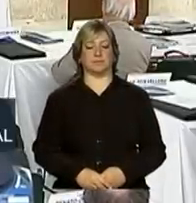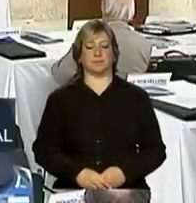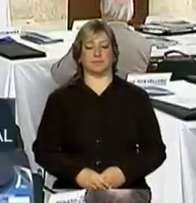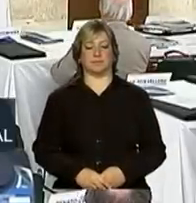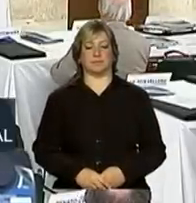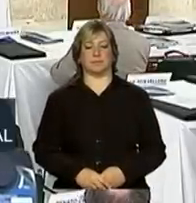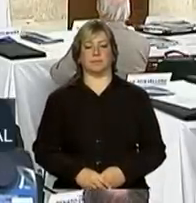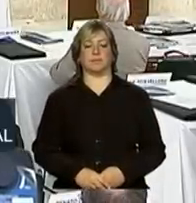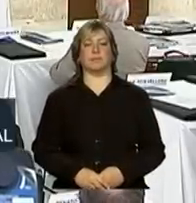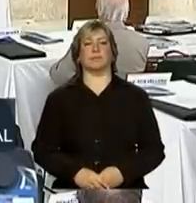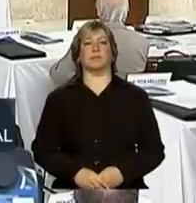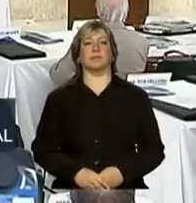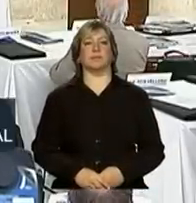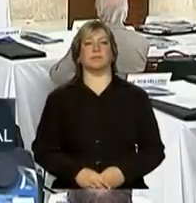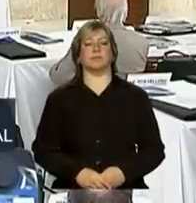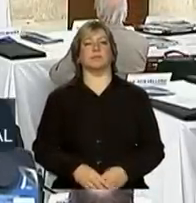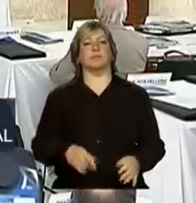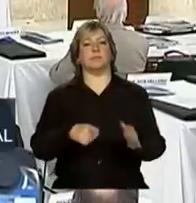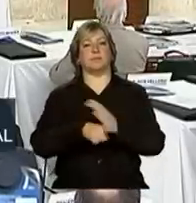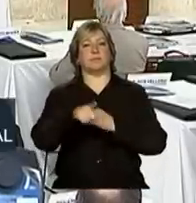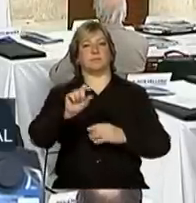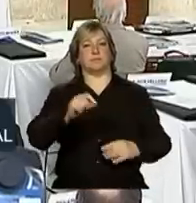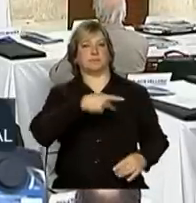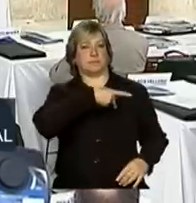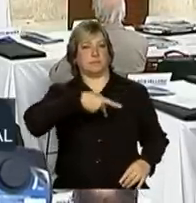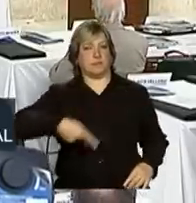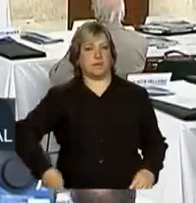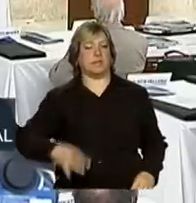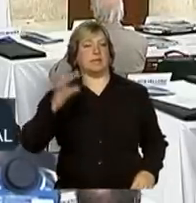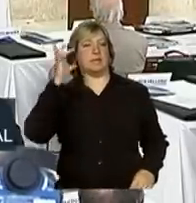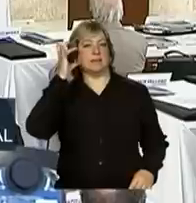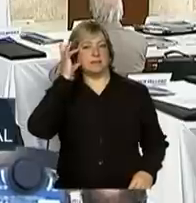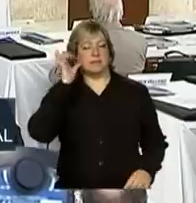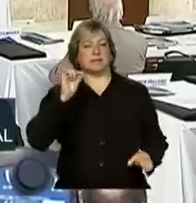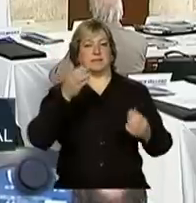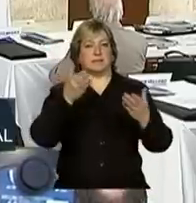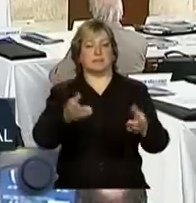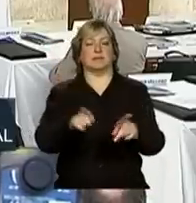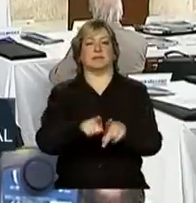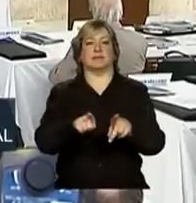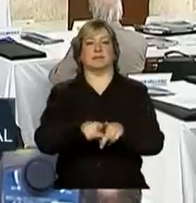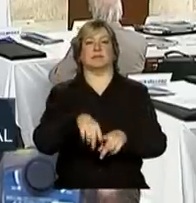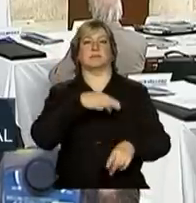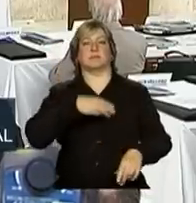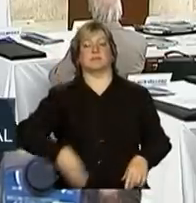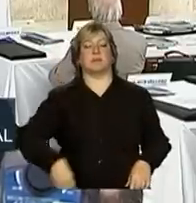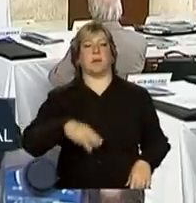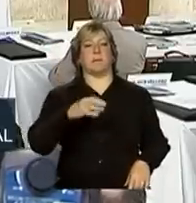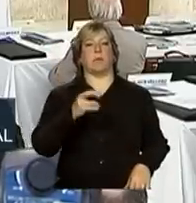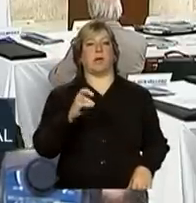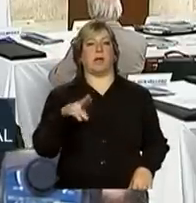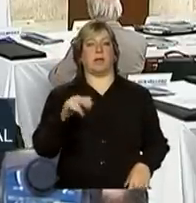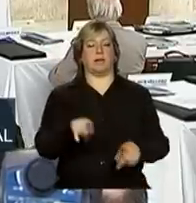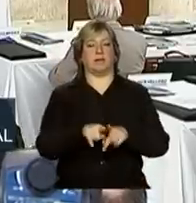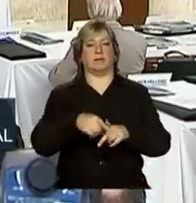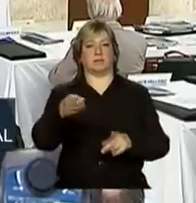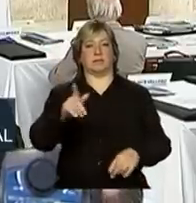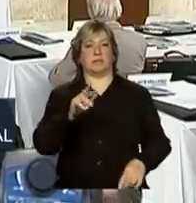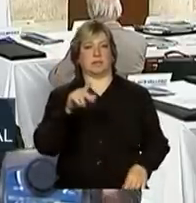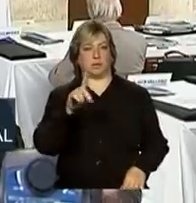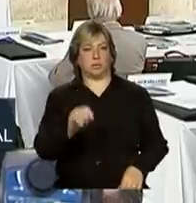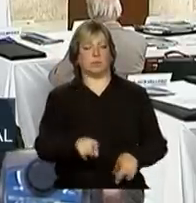Bom, presidenta Dilma Rousseff, ministro Moreira Franco e Guido Mântega, demais